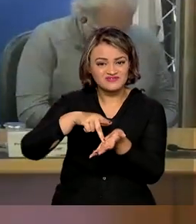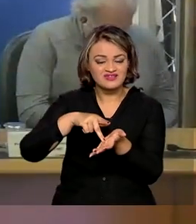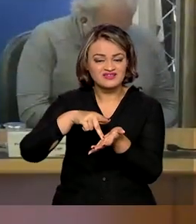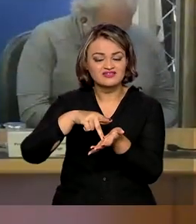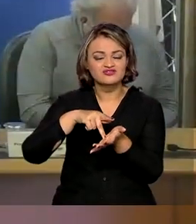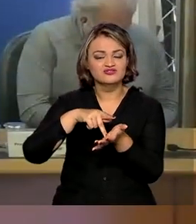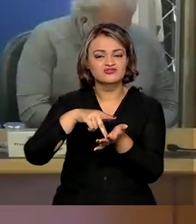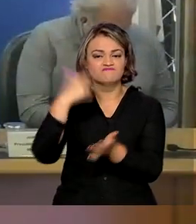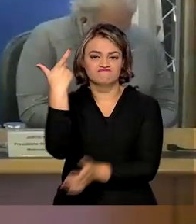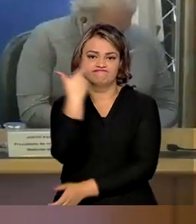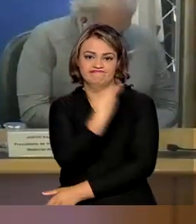aplicadas. pagamento ocorrerá relação às que